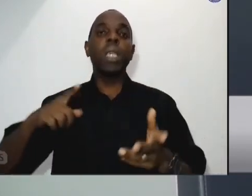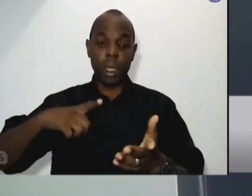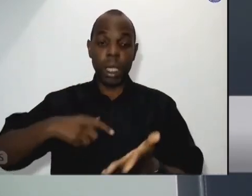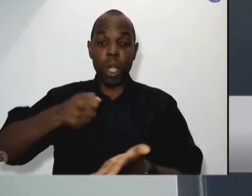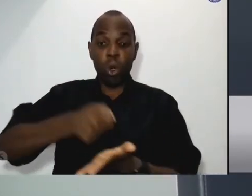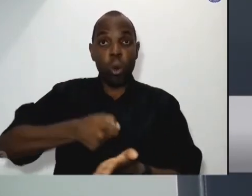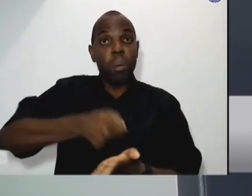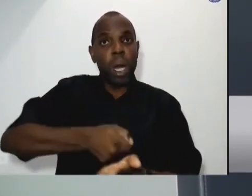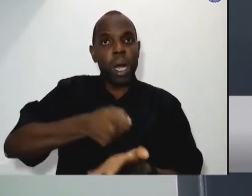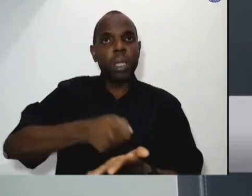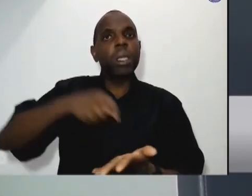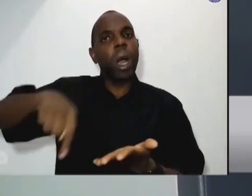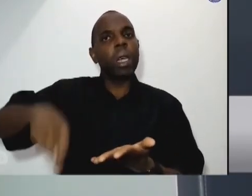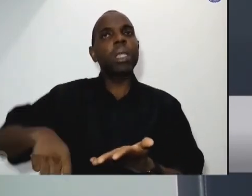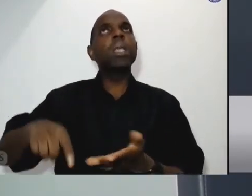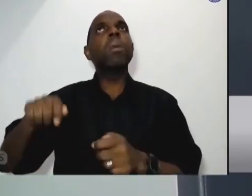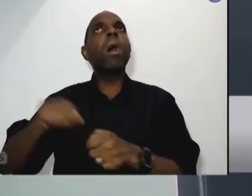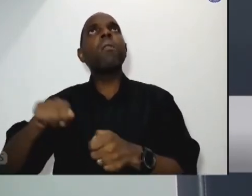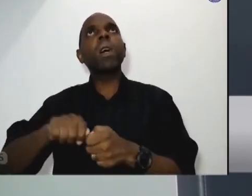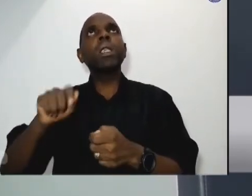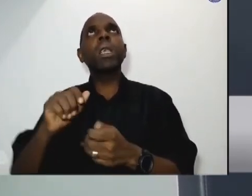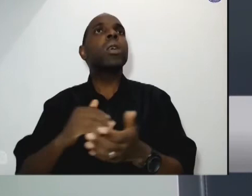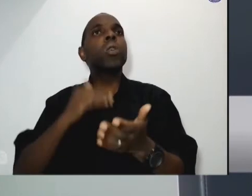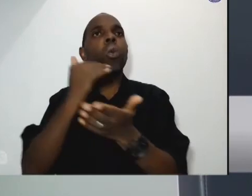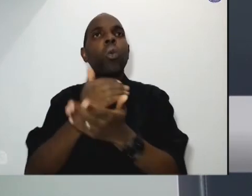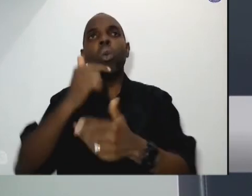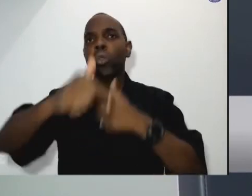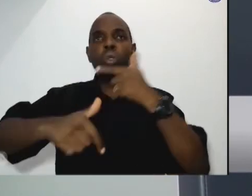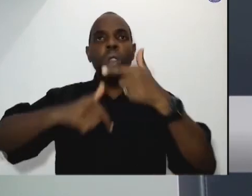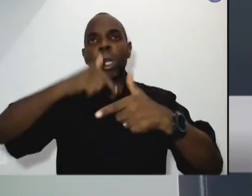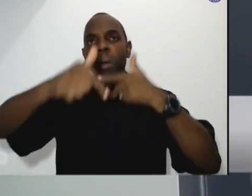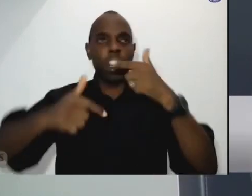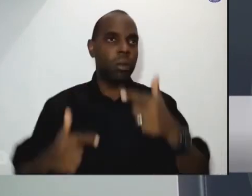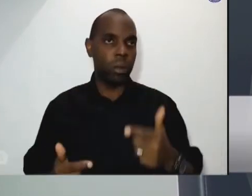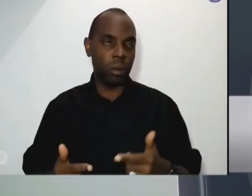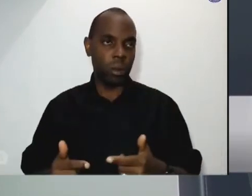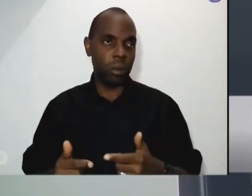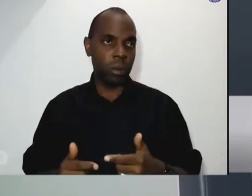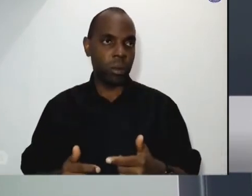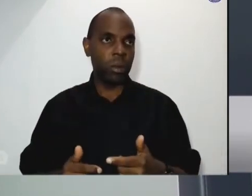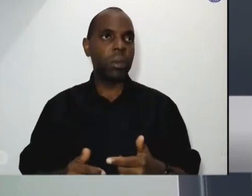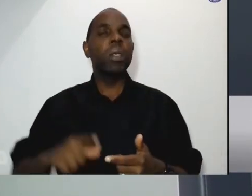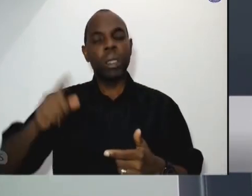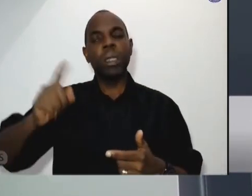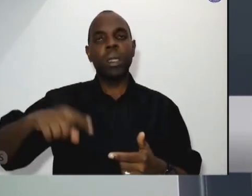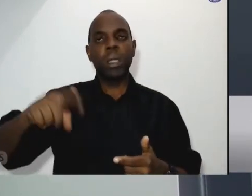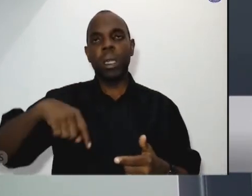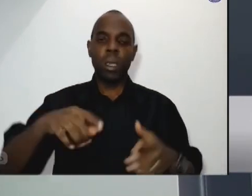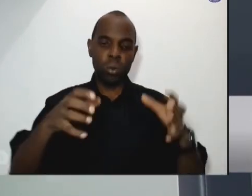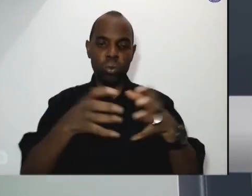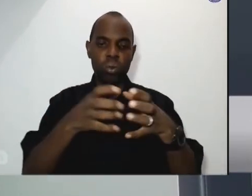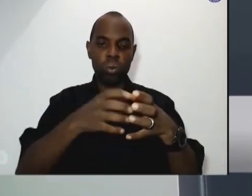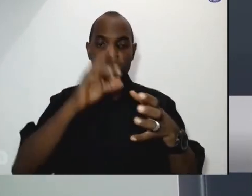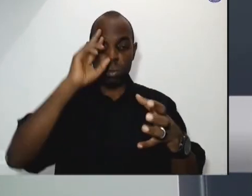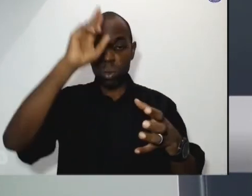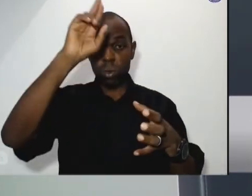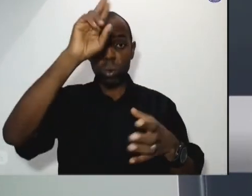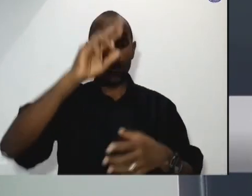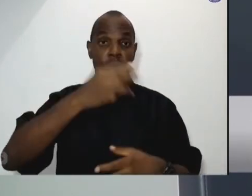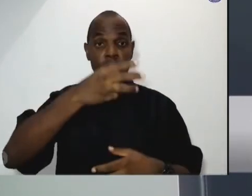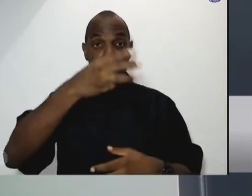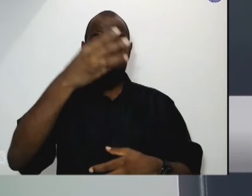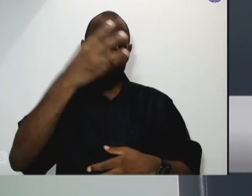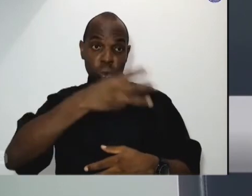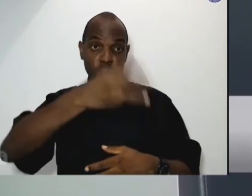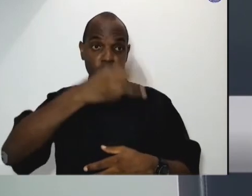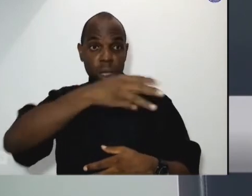fazer para melhorar as condições do terceiro setor que é a alma da nossa cidade que faz muitas vezes